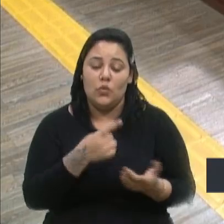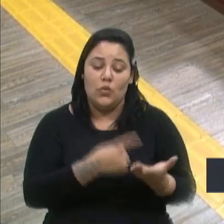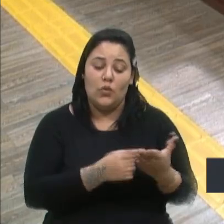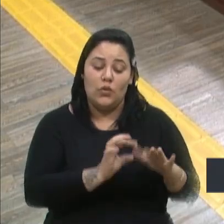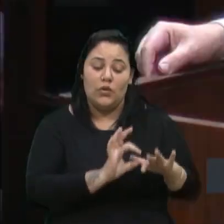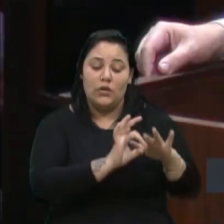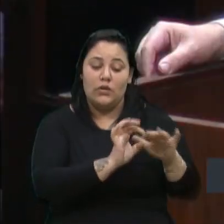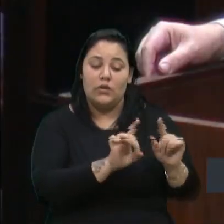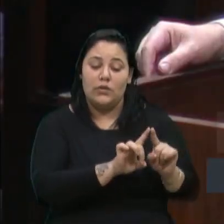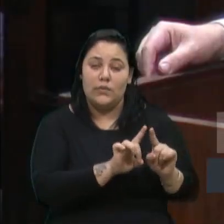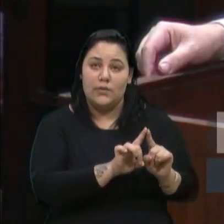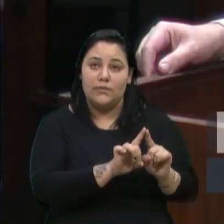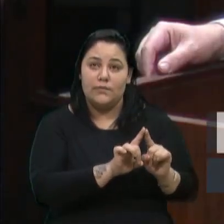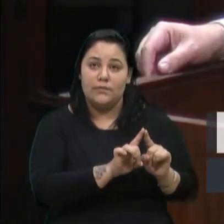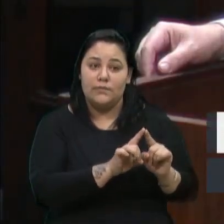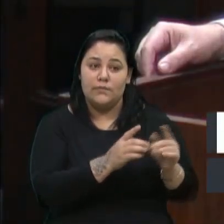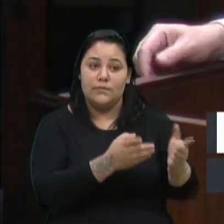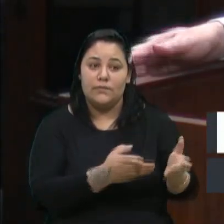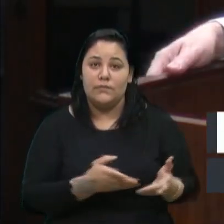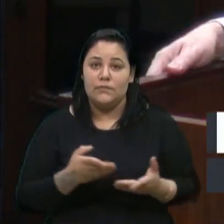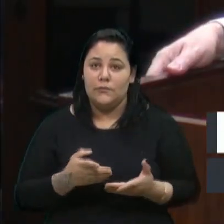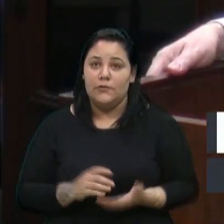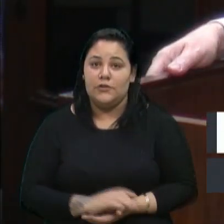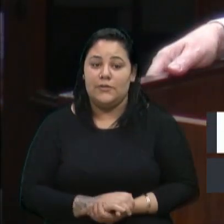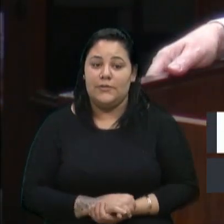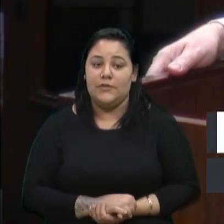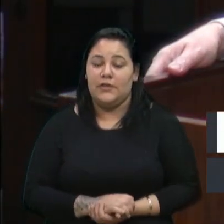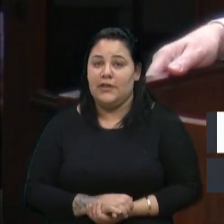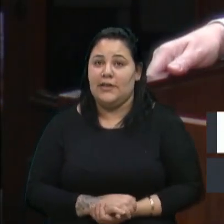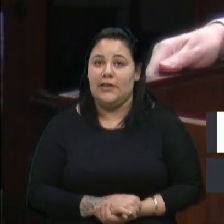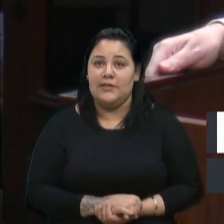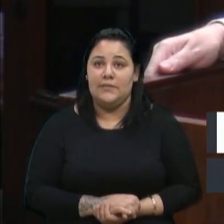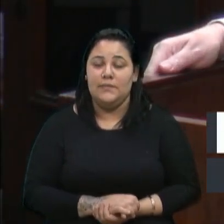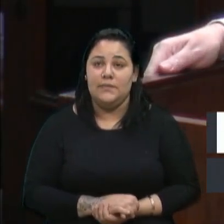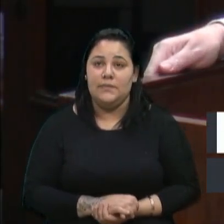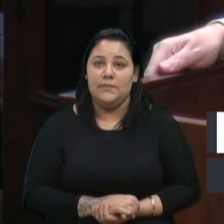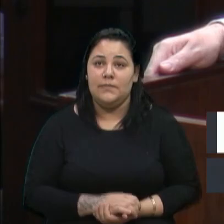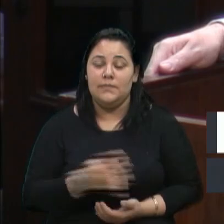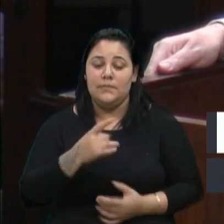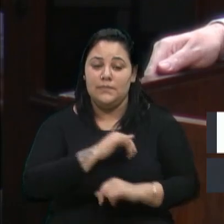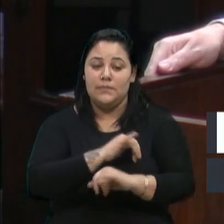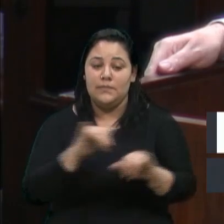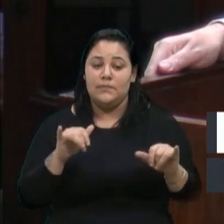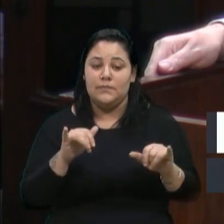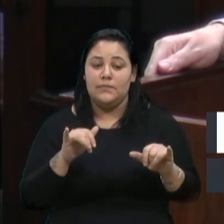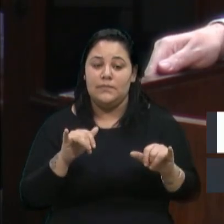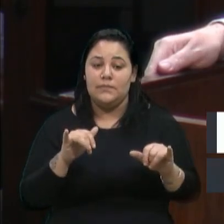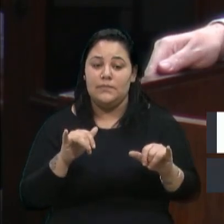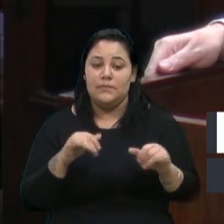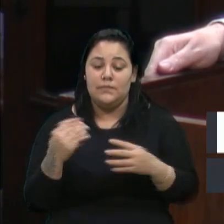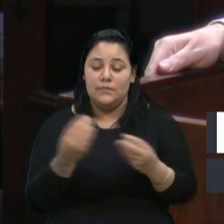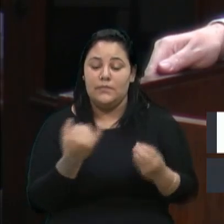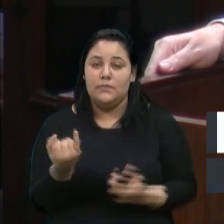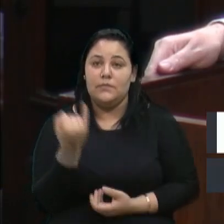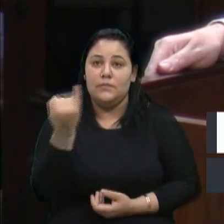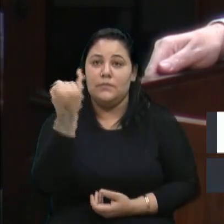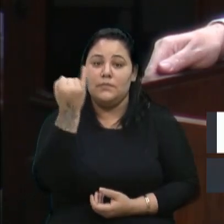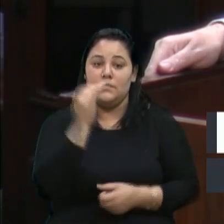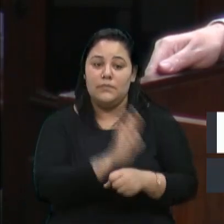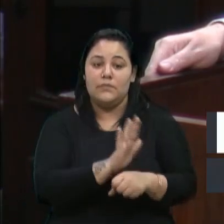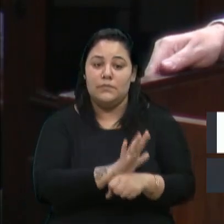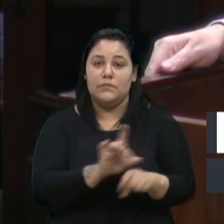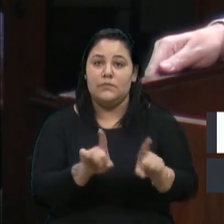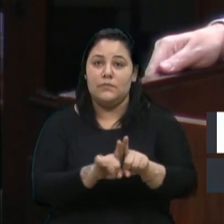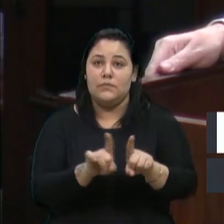líderes, a vinda então do governador para explicar estas campanhas que são muito importantes e que auxiliam também